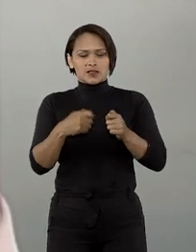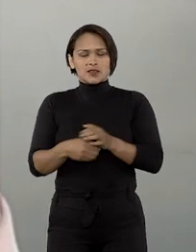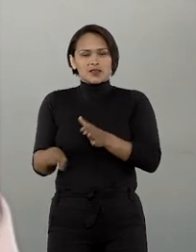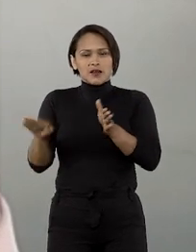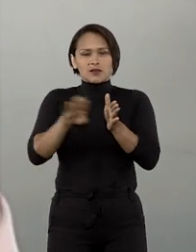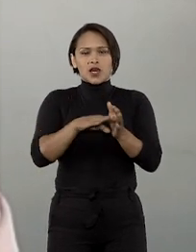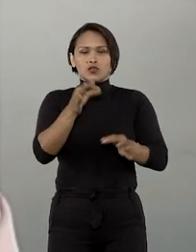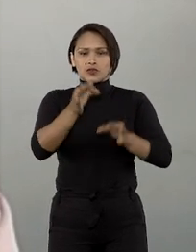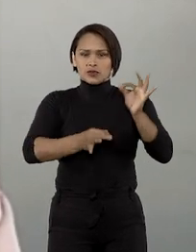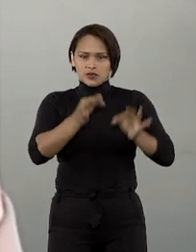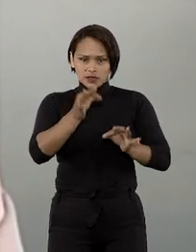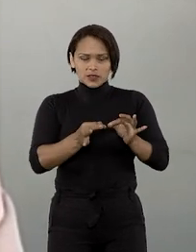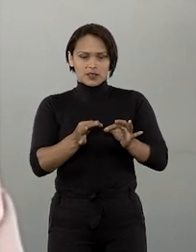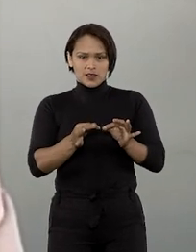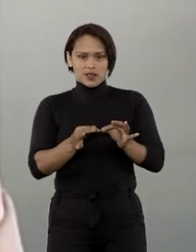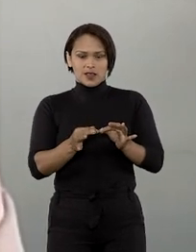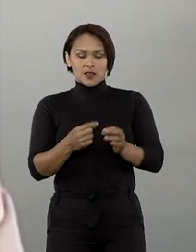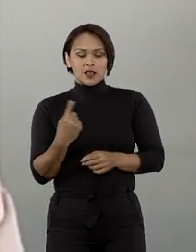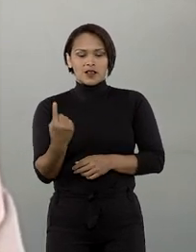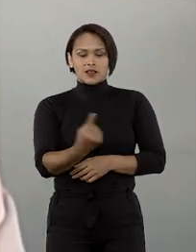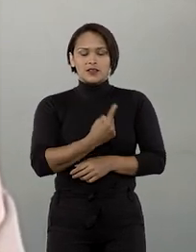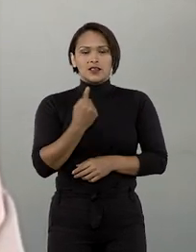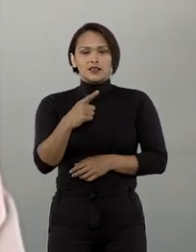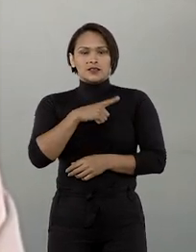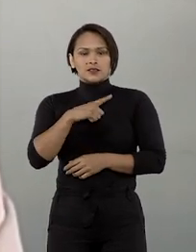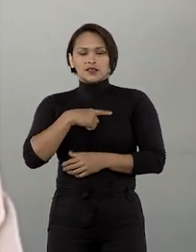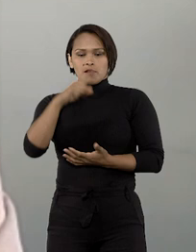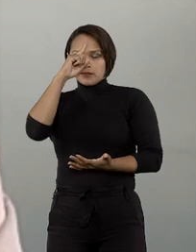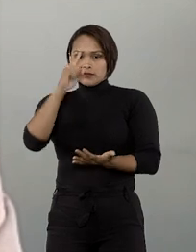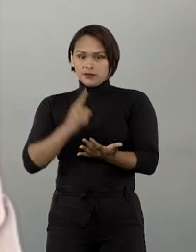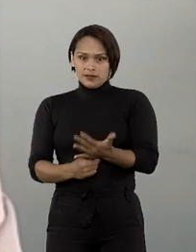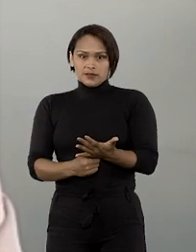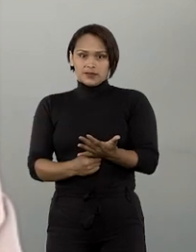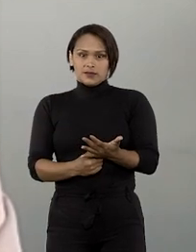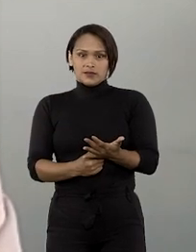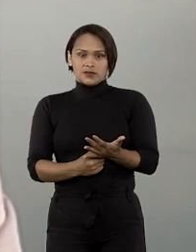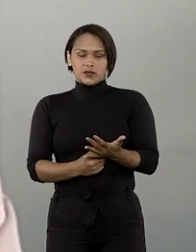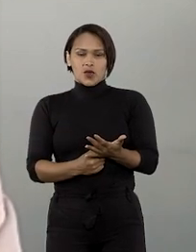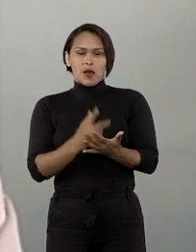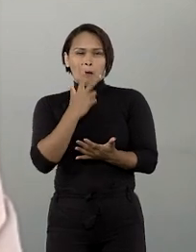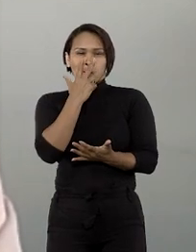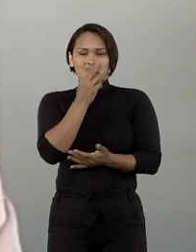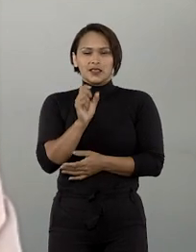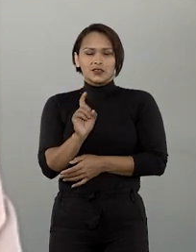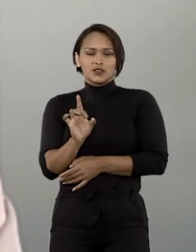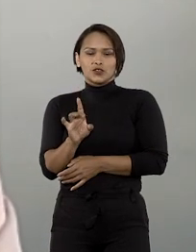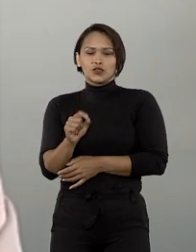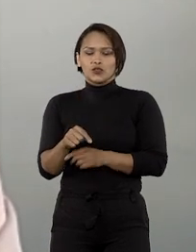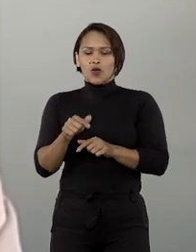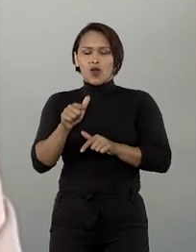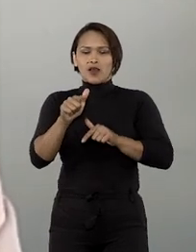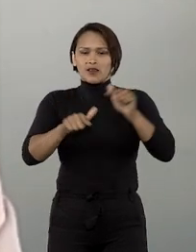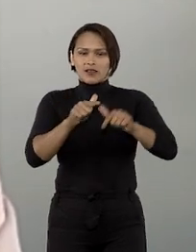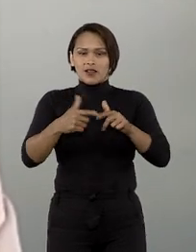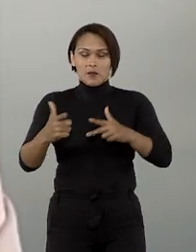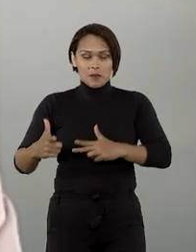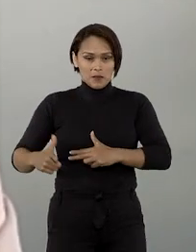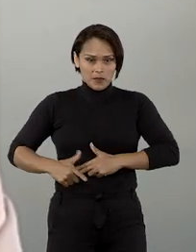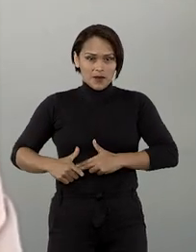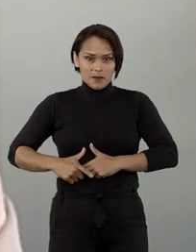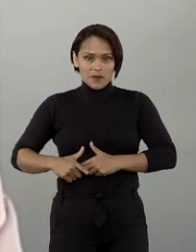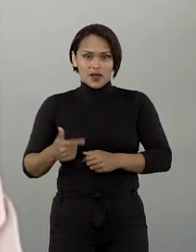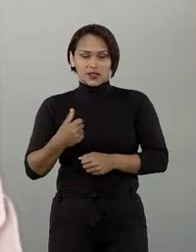recorrer ao judiciário, nós tínhamos decisões considerando que apenas aqueles que trabalhavam armados